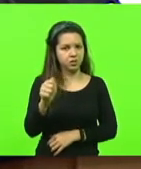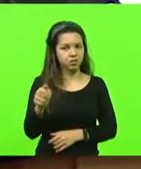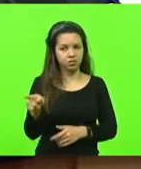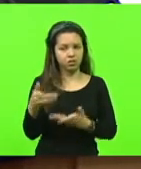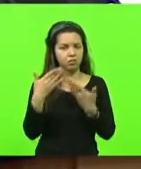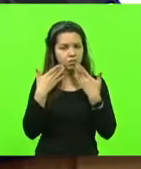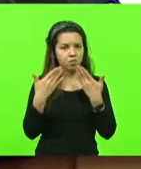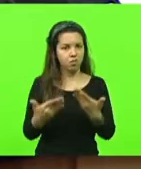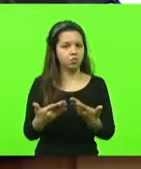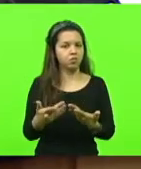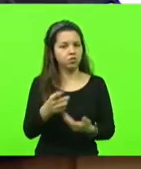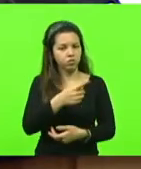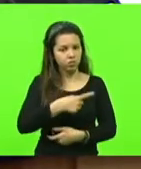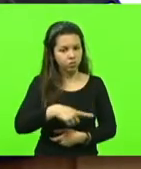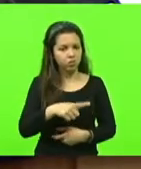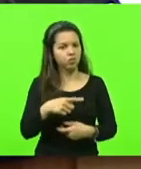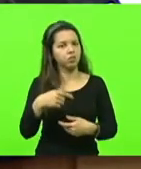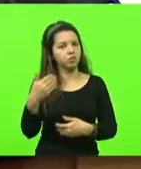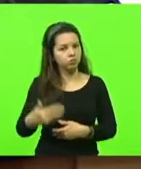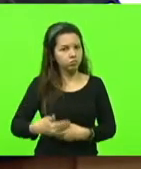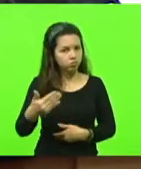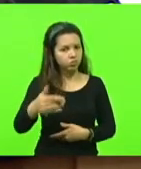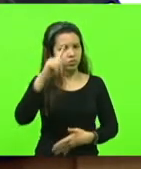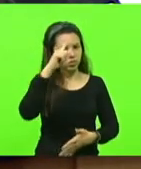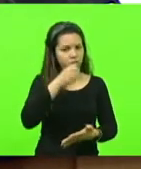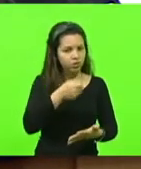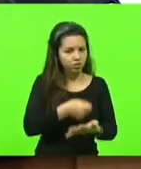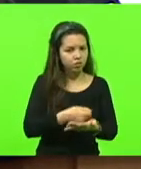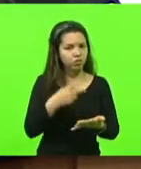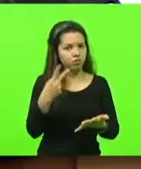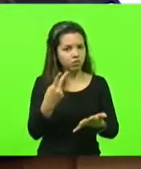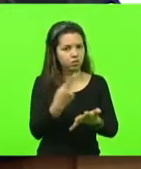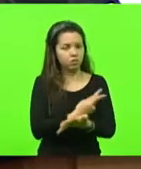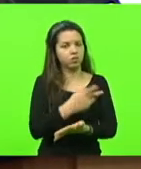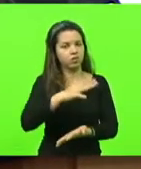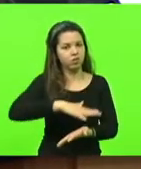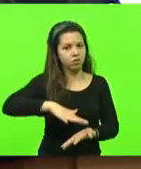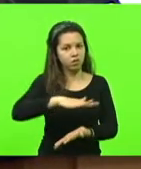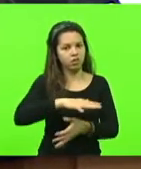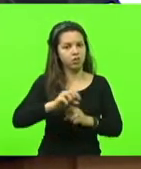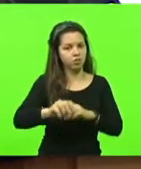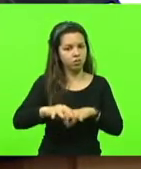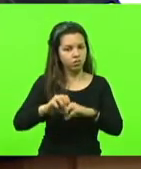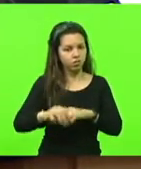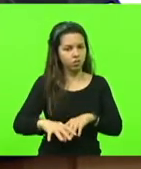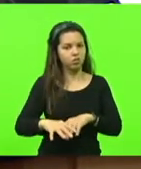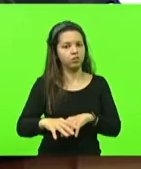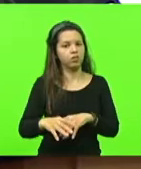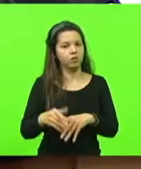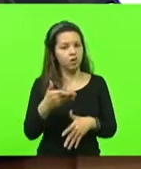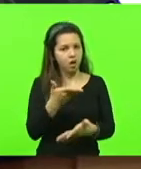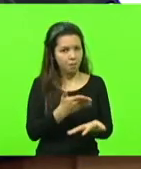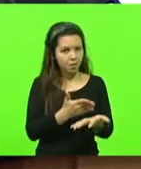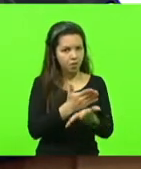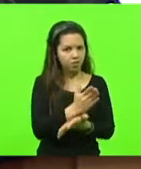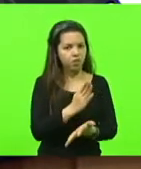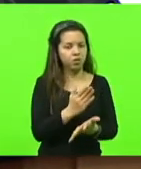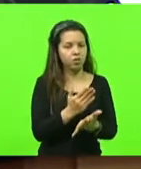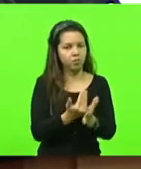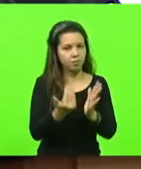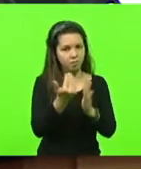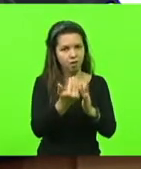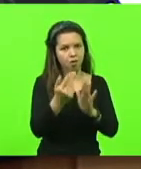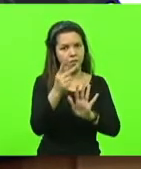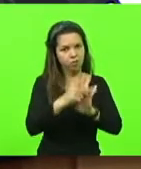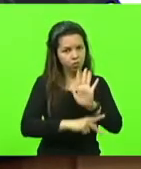temos reiteradamente tomado decisões erradas na área da educação. E não vai ser aprovando mais um projeto